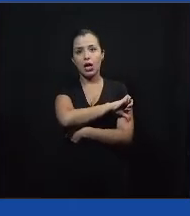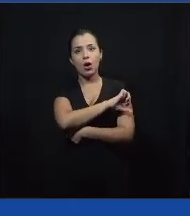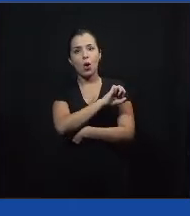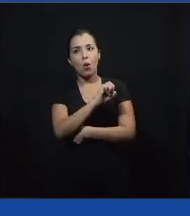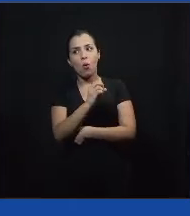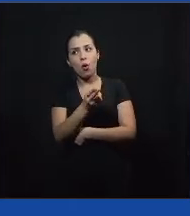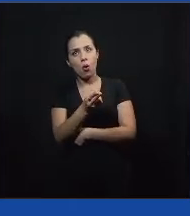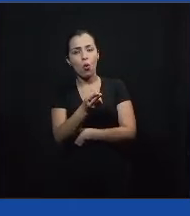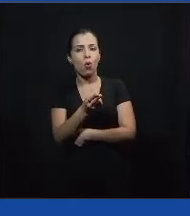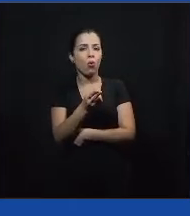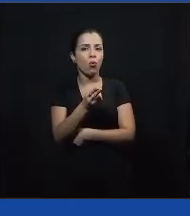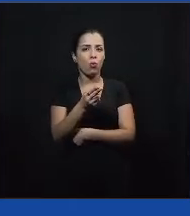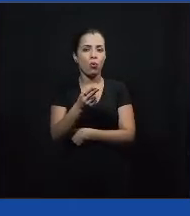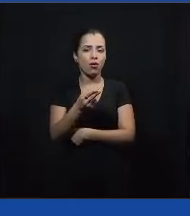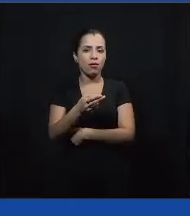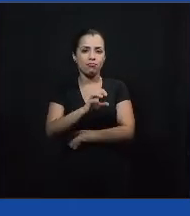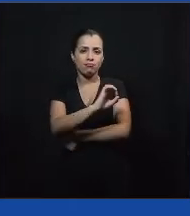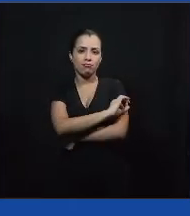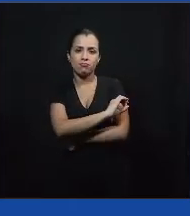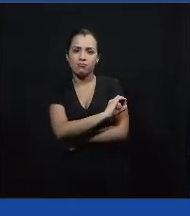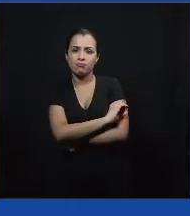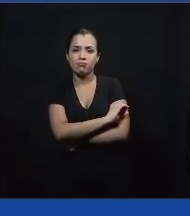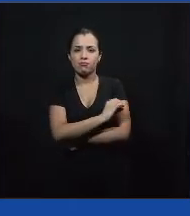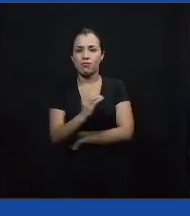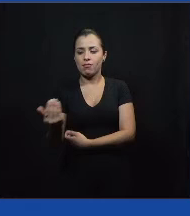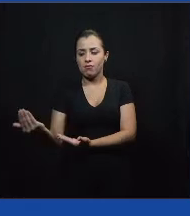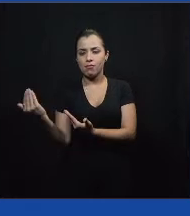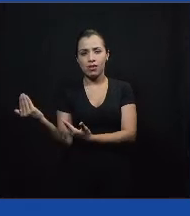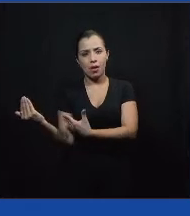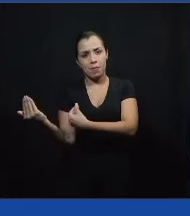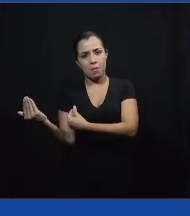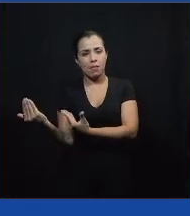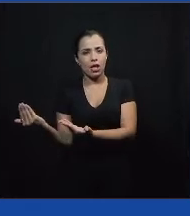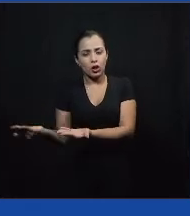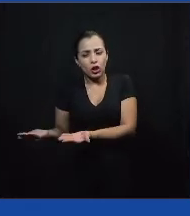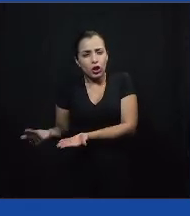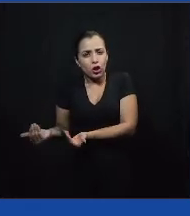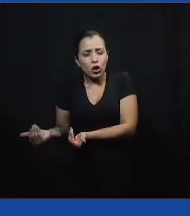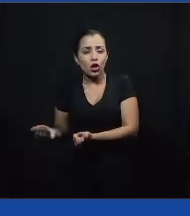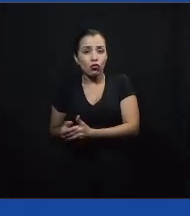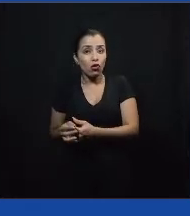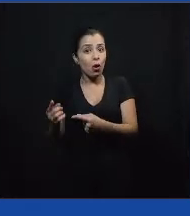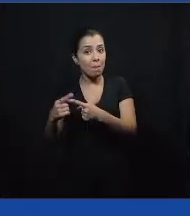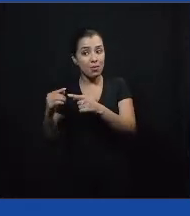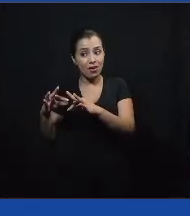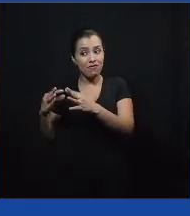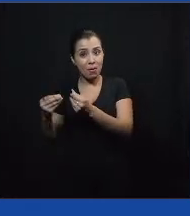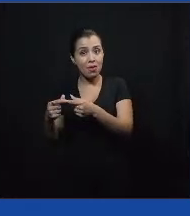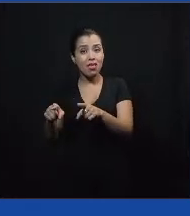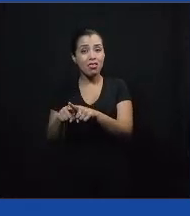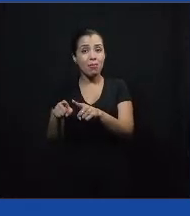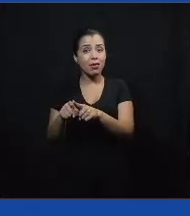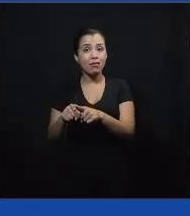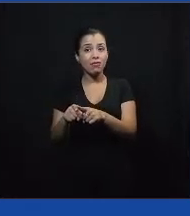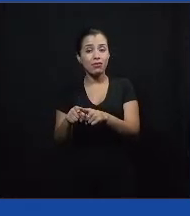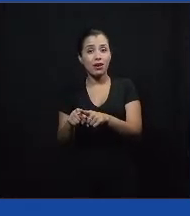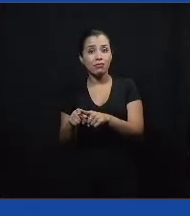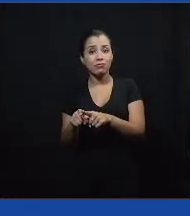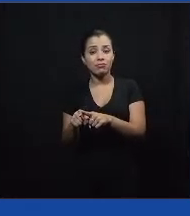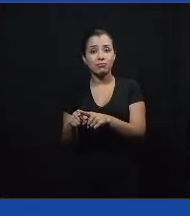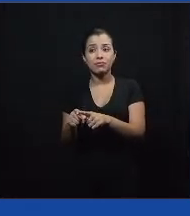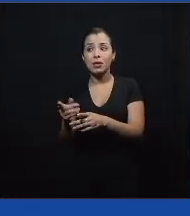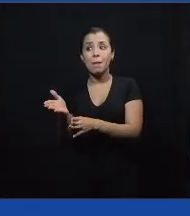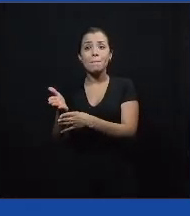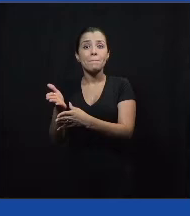na área do pré, ensino maternal, essa parte mais jovem, porque os pais eles ficam também meio que em saber para que